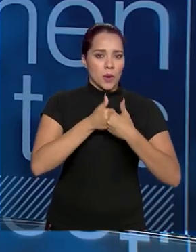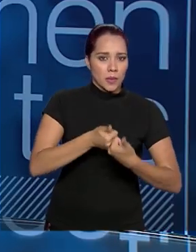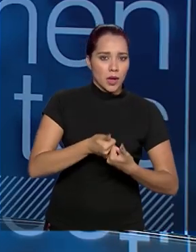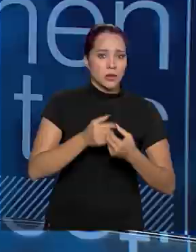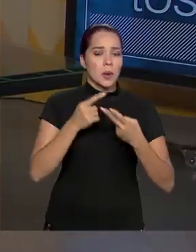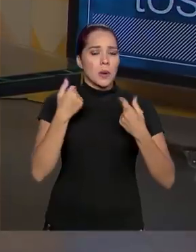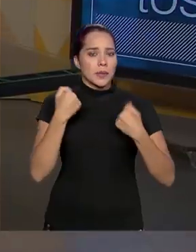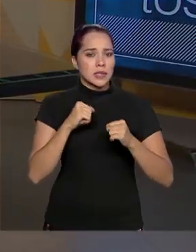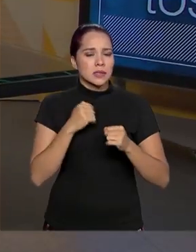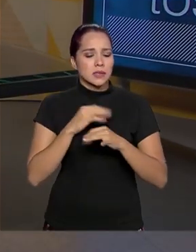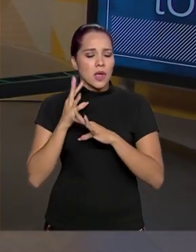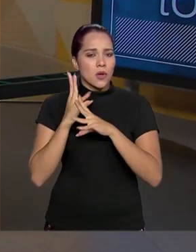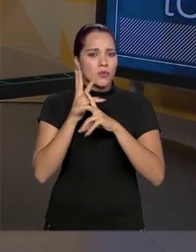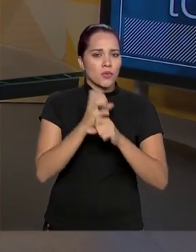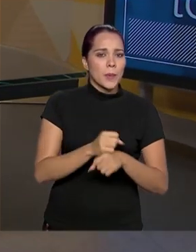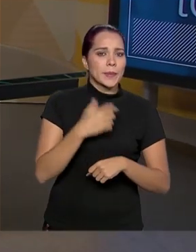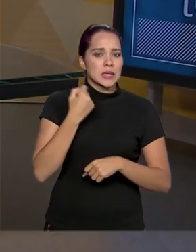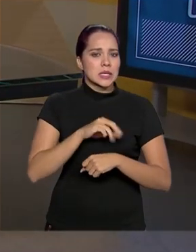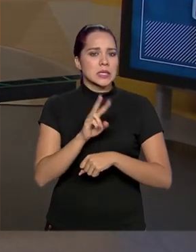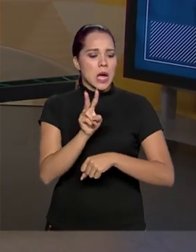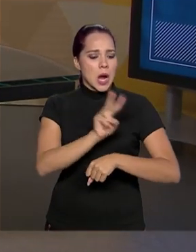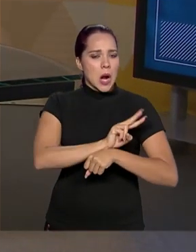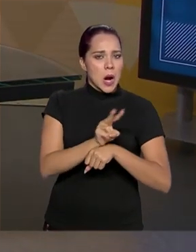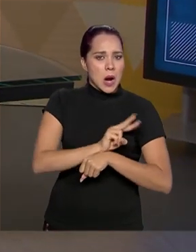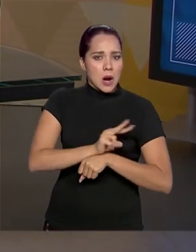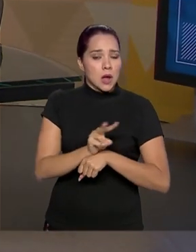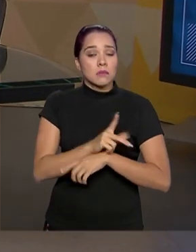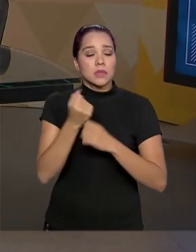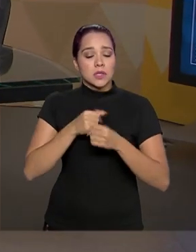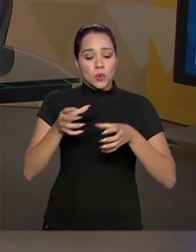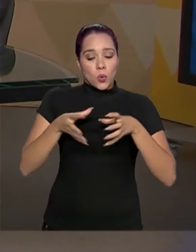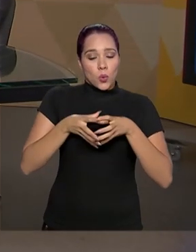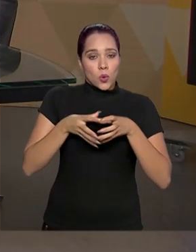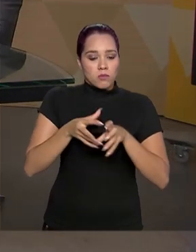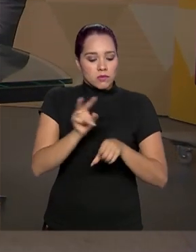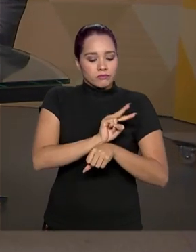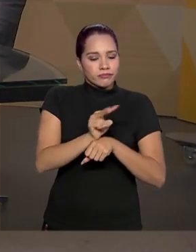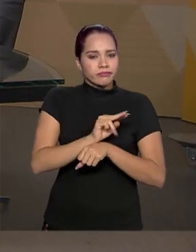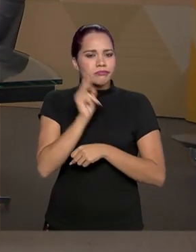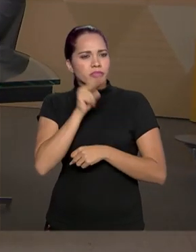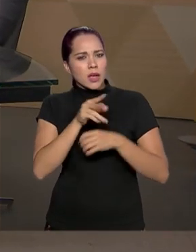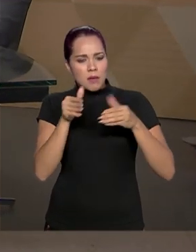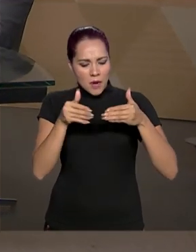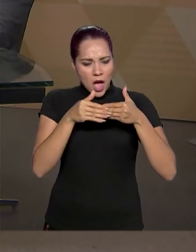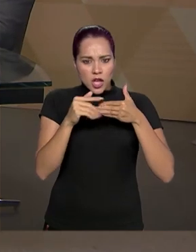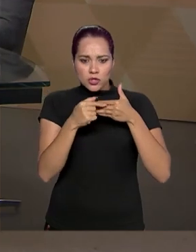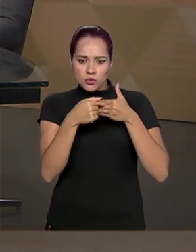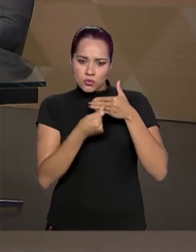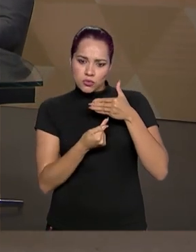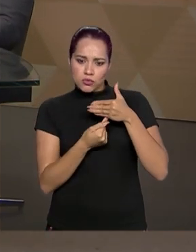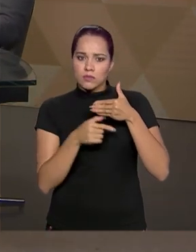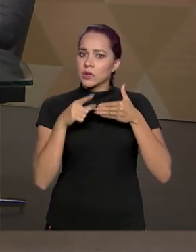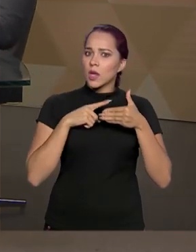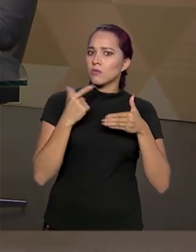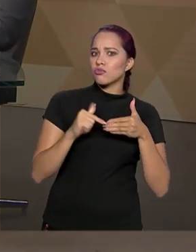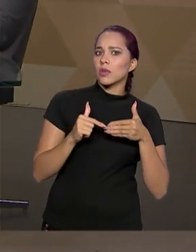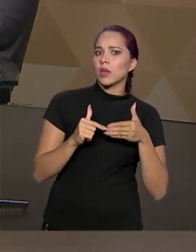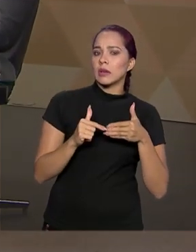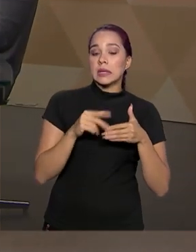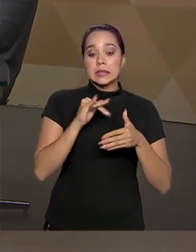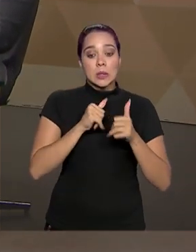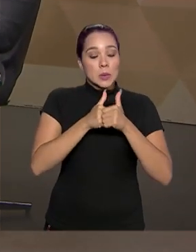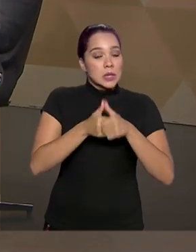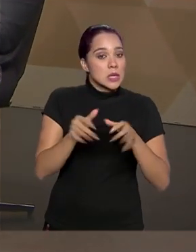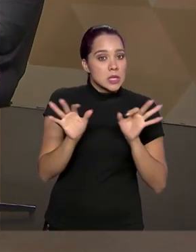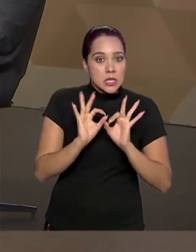tem que ter os piesômetros, ela tem que ter radar, ela tem que ter uma equipe de vistoria para saber se tem alguma rachadura. Se não tiver esse acompanhamento, qualquer